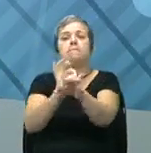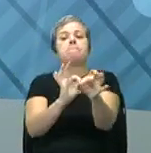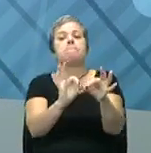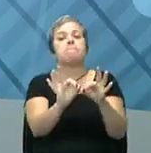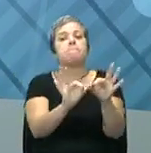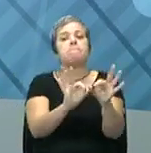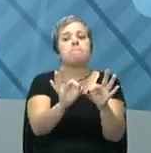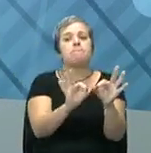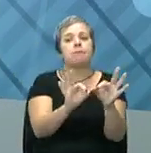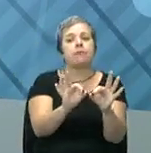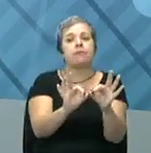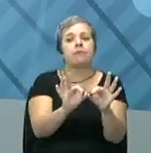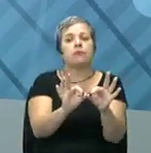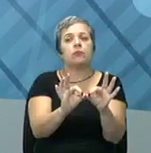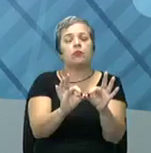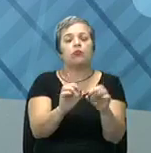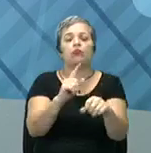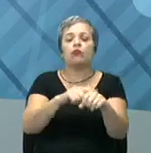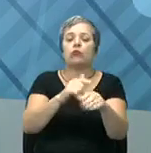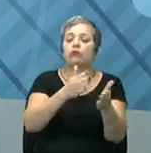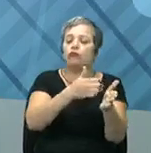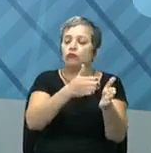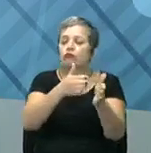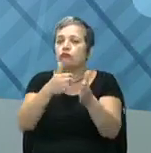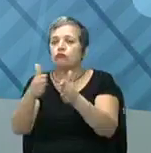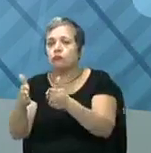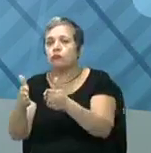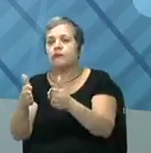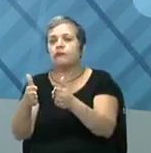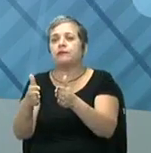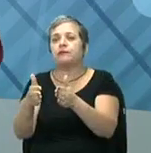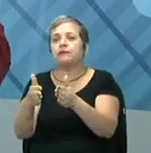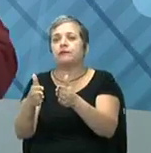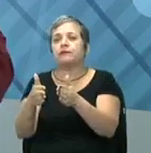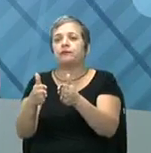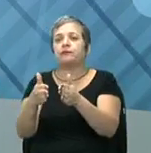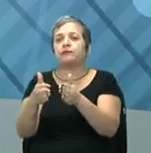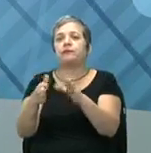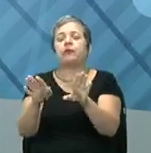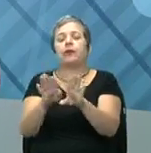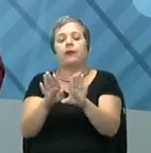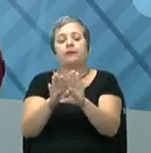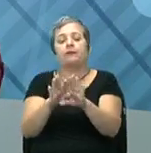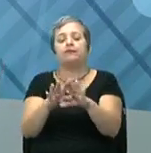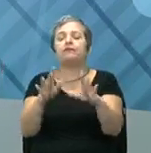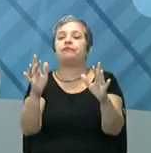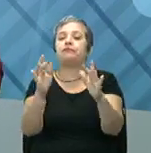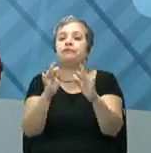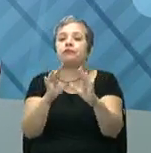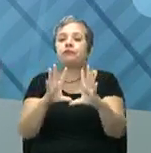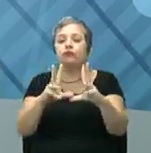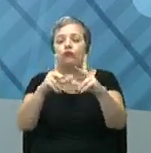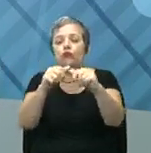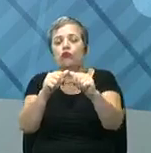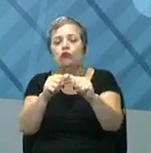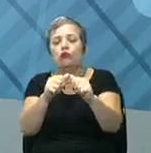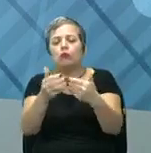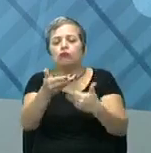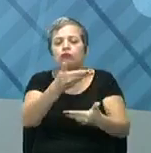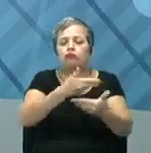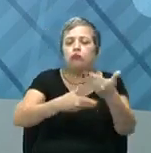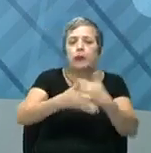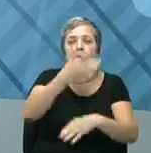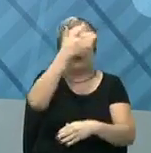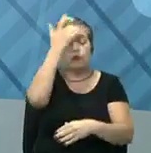planejamento estratégico a longo prazo. Meu planejamento tático, operacional. Se todo mundo está alinhado, as